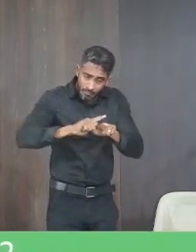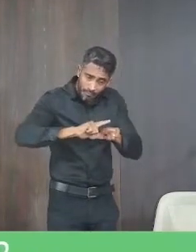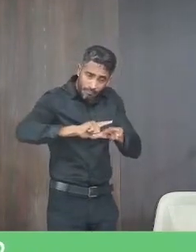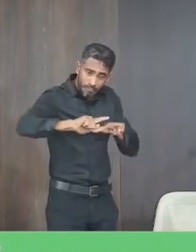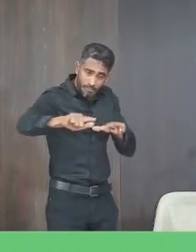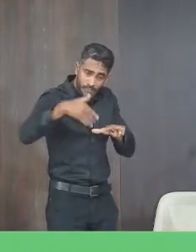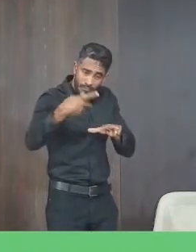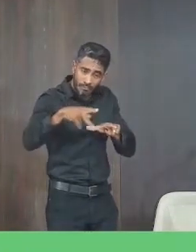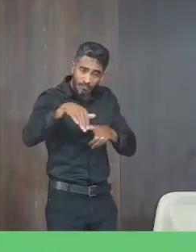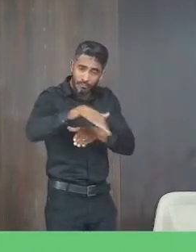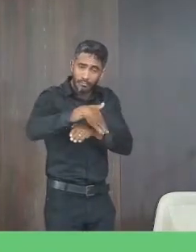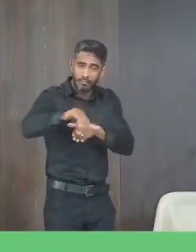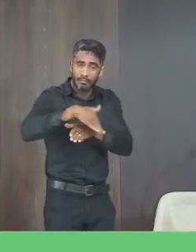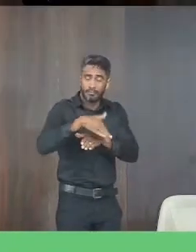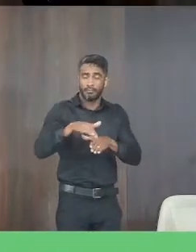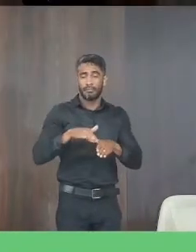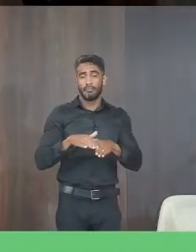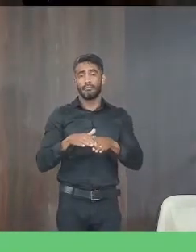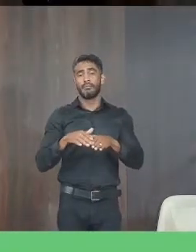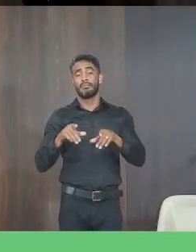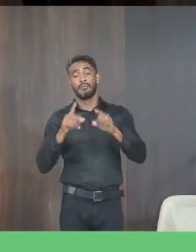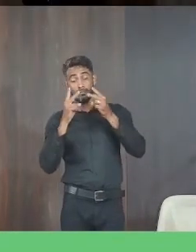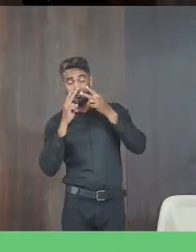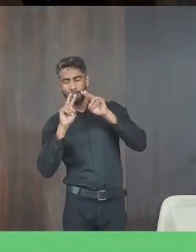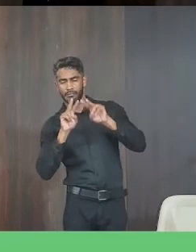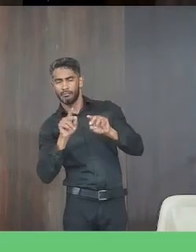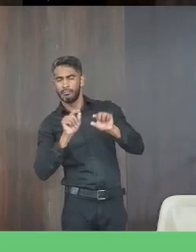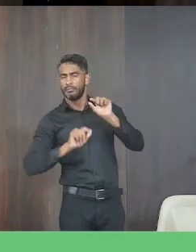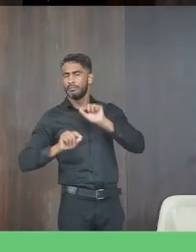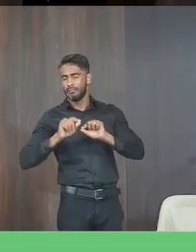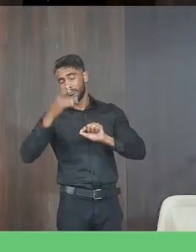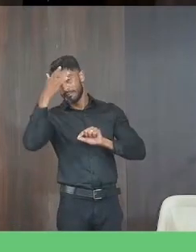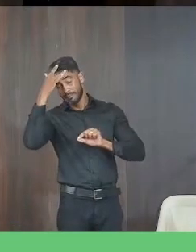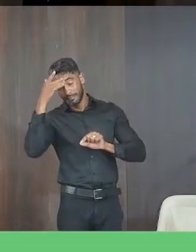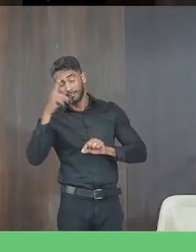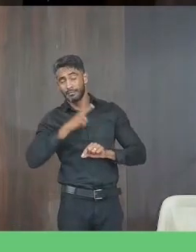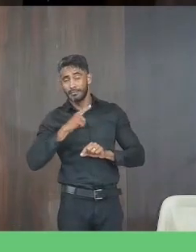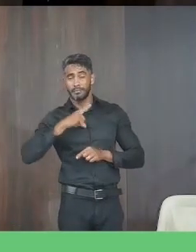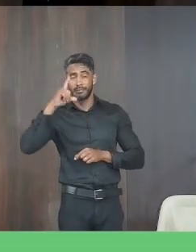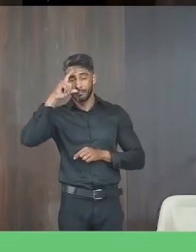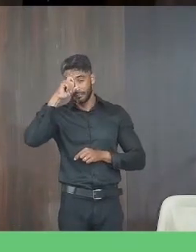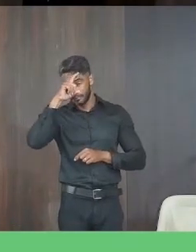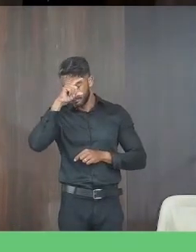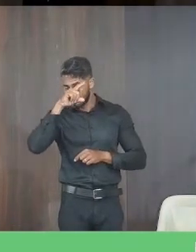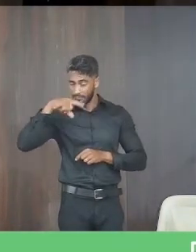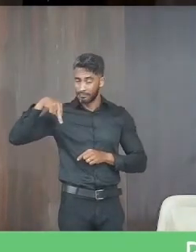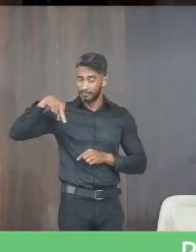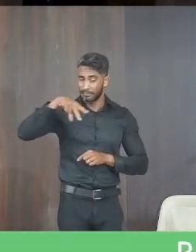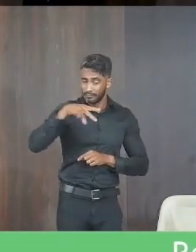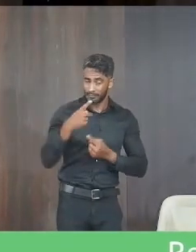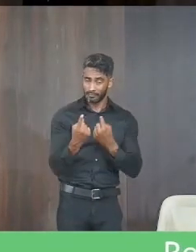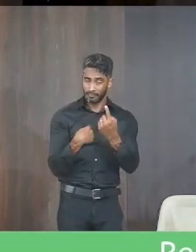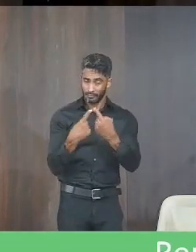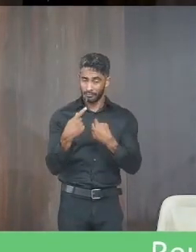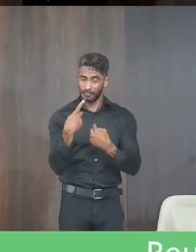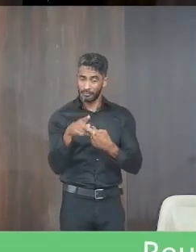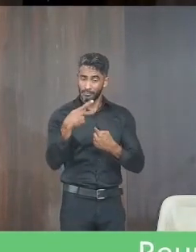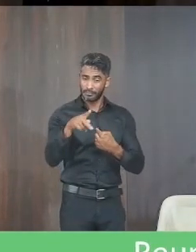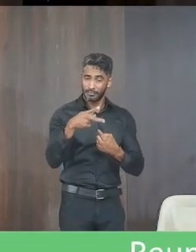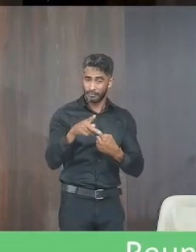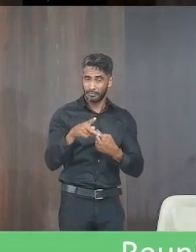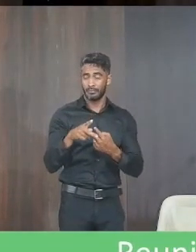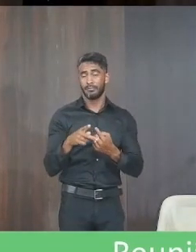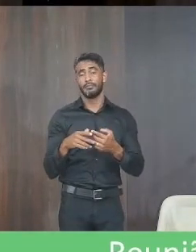acima supra citado tendo em vista que os moradores estão com dificuldade de trafegarem nessas vias mediante o